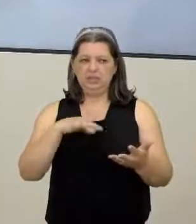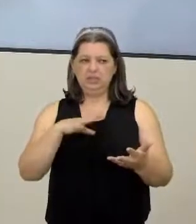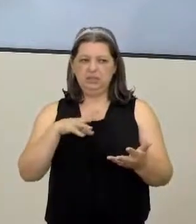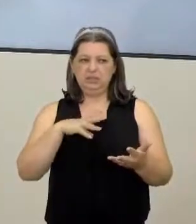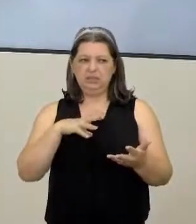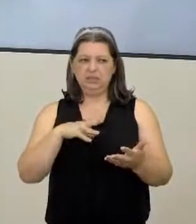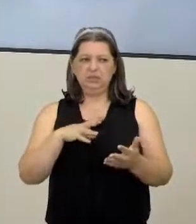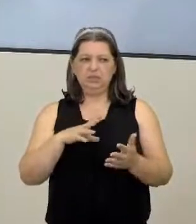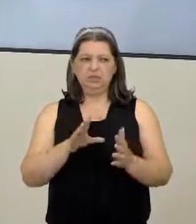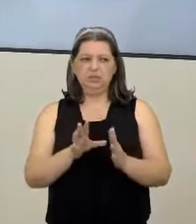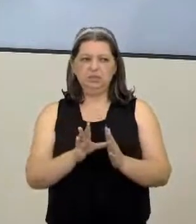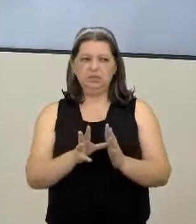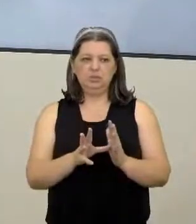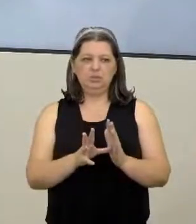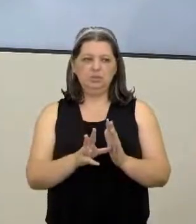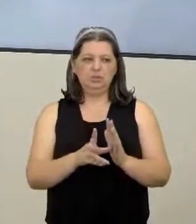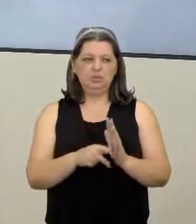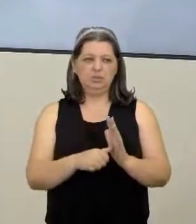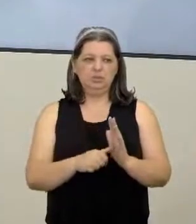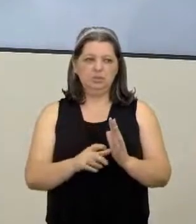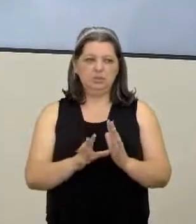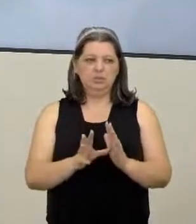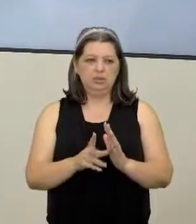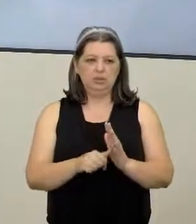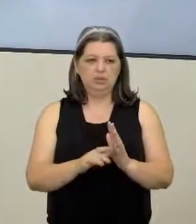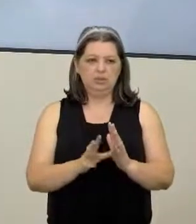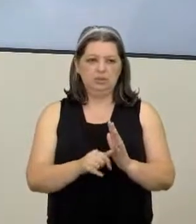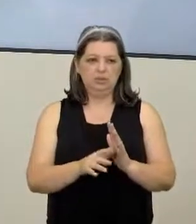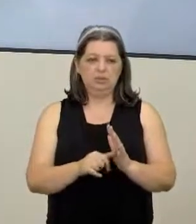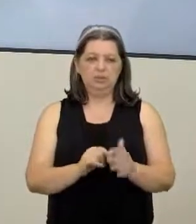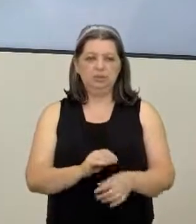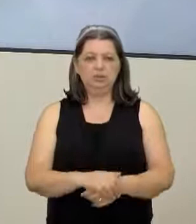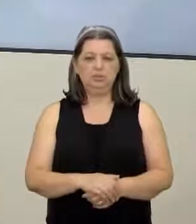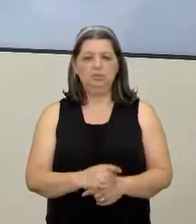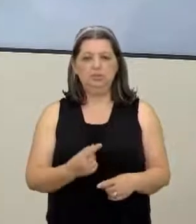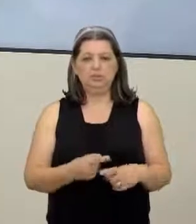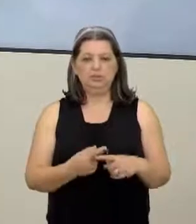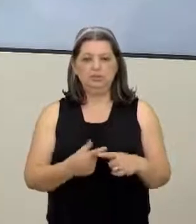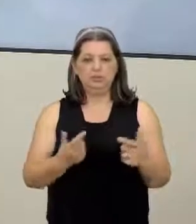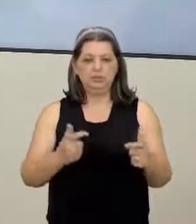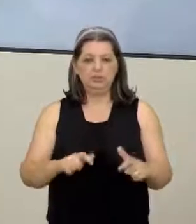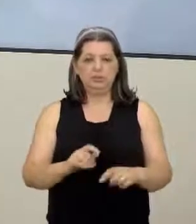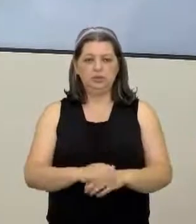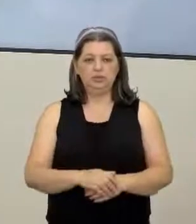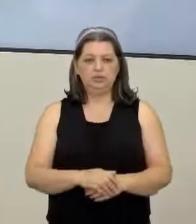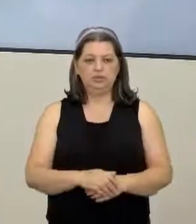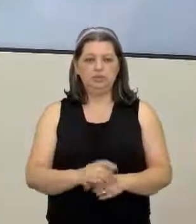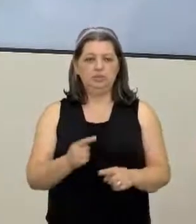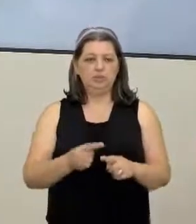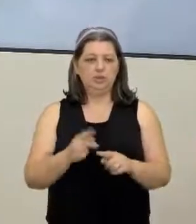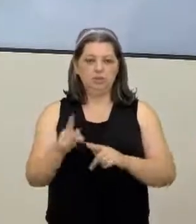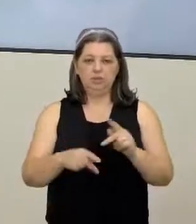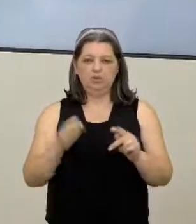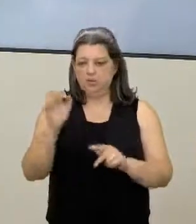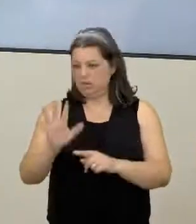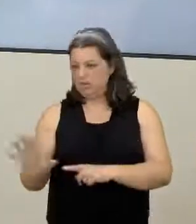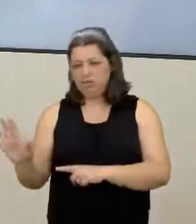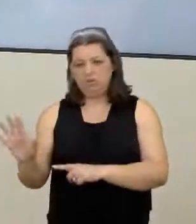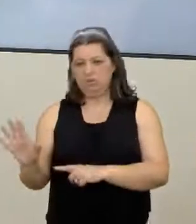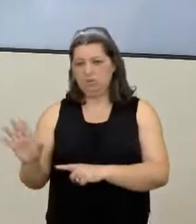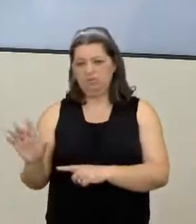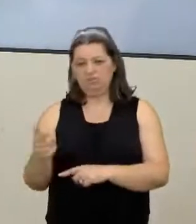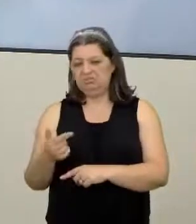Vindo aí dos indígenas E essa questão do banho É interessante né Porque Os europeus não tem Não